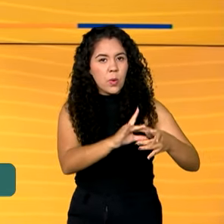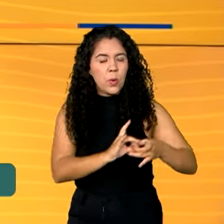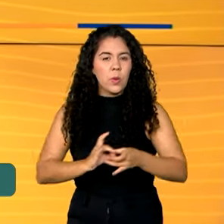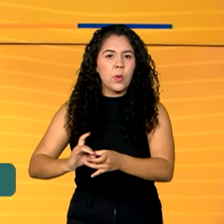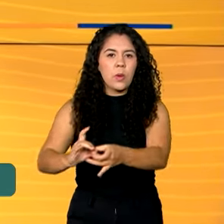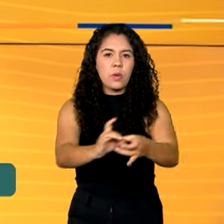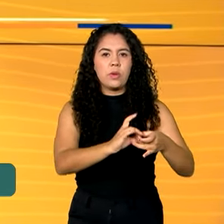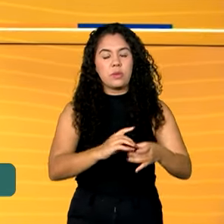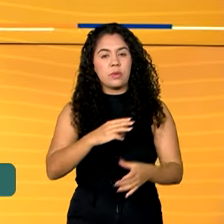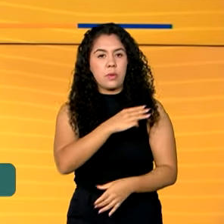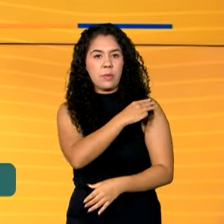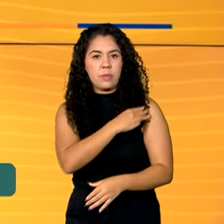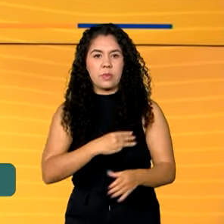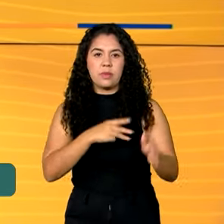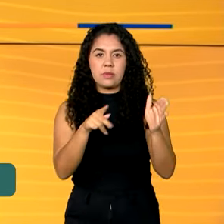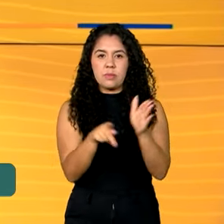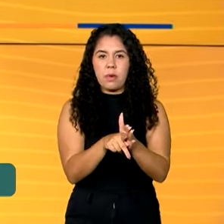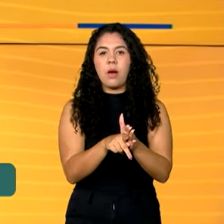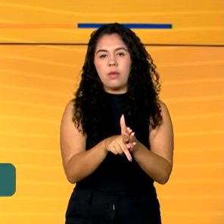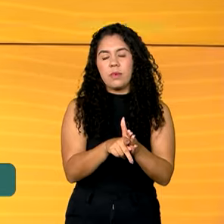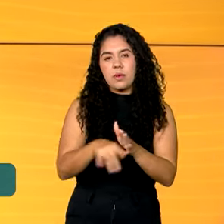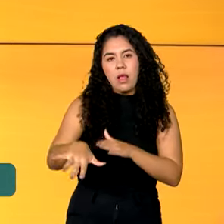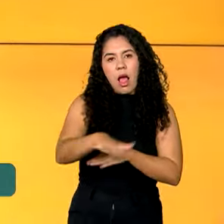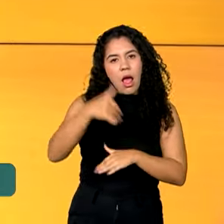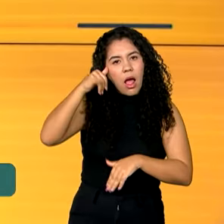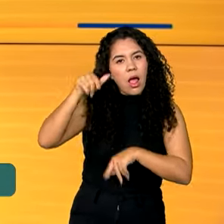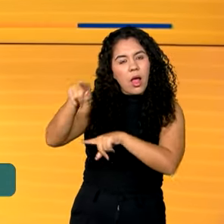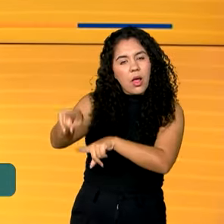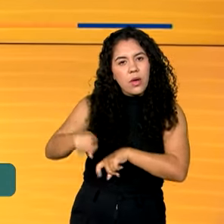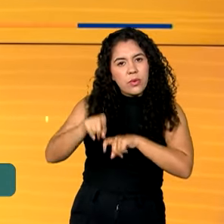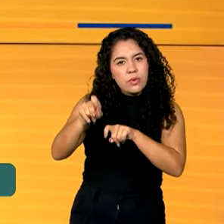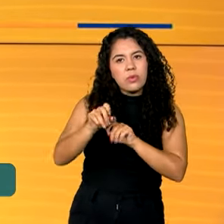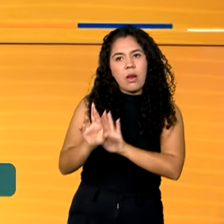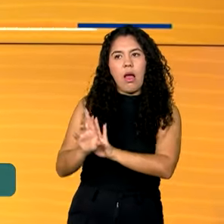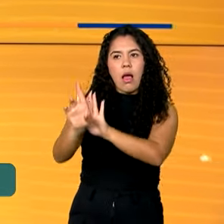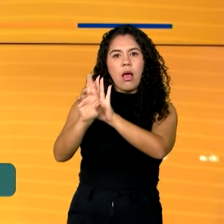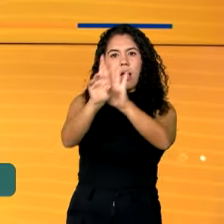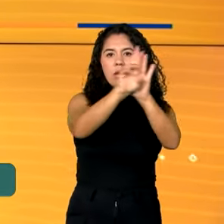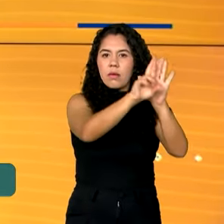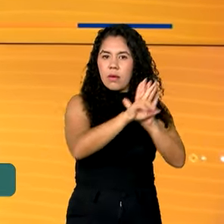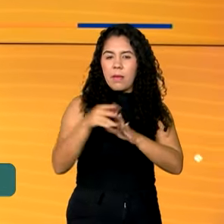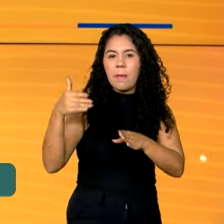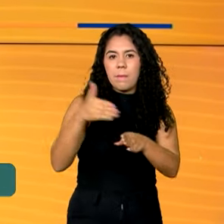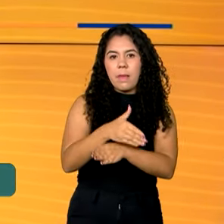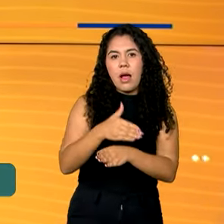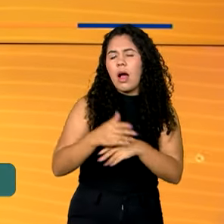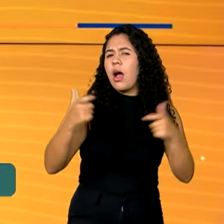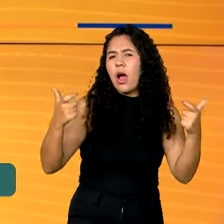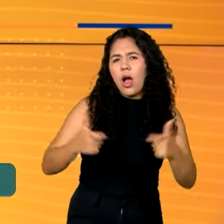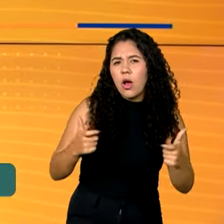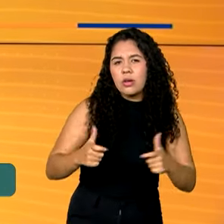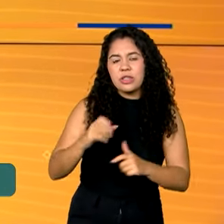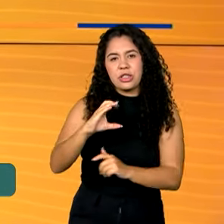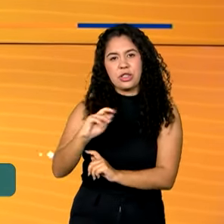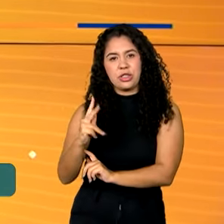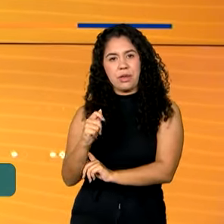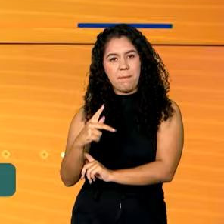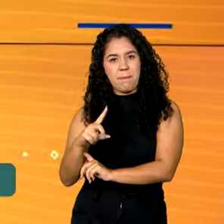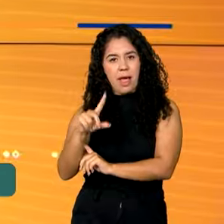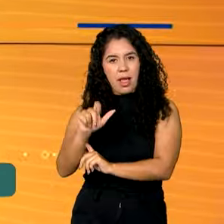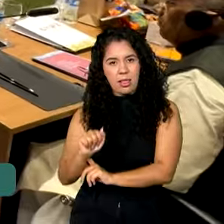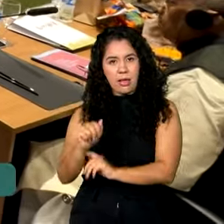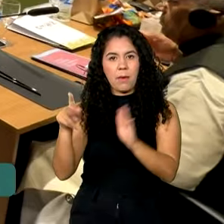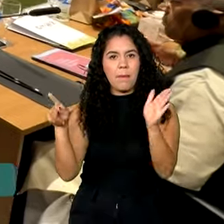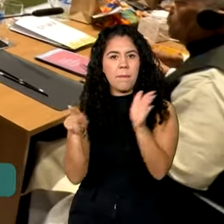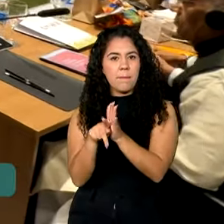ministros da Agricultura dos países que participaram do encontro, que aconteceu ali na Chapada dos Guimarães, em Mato Grosso.